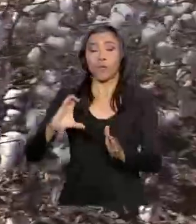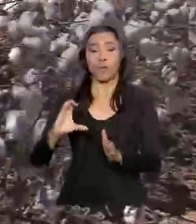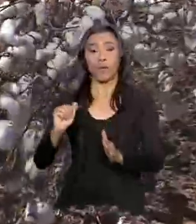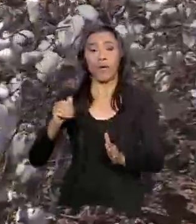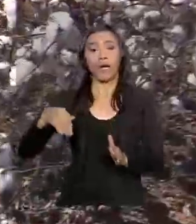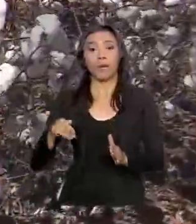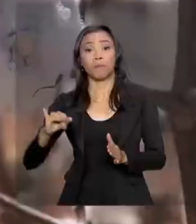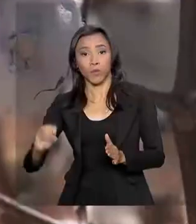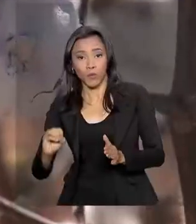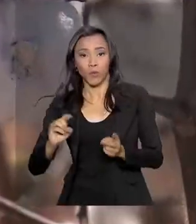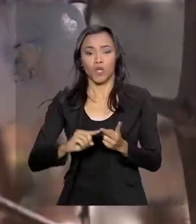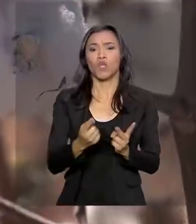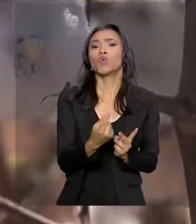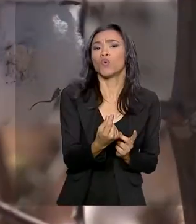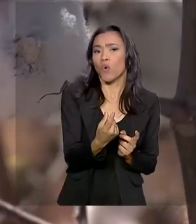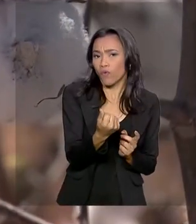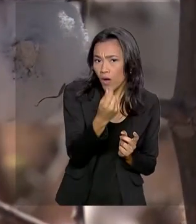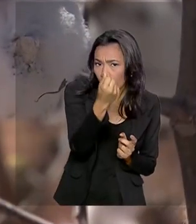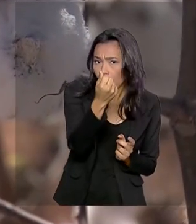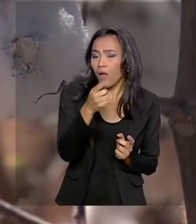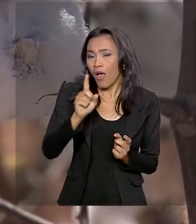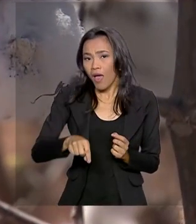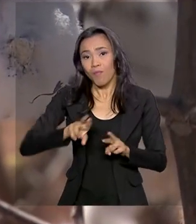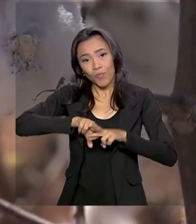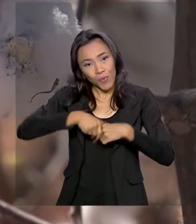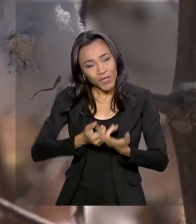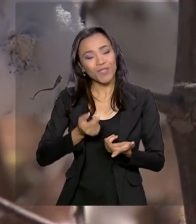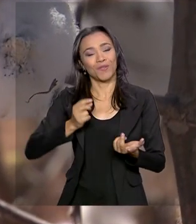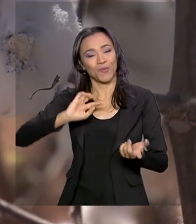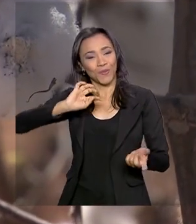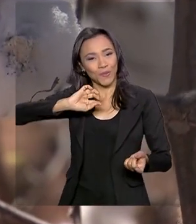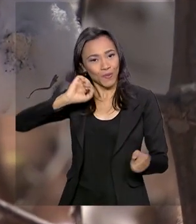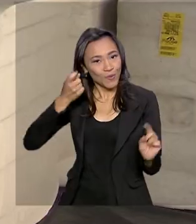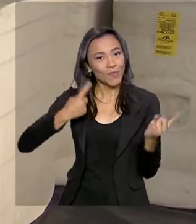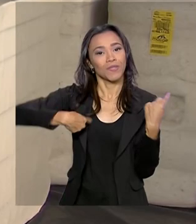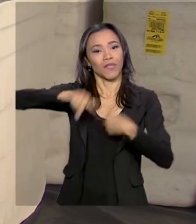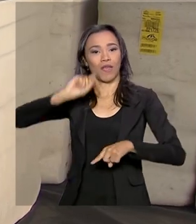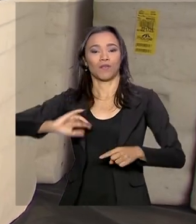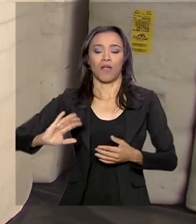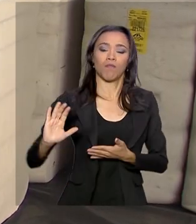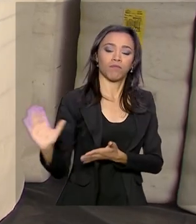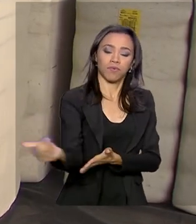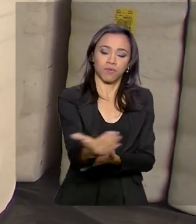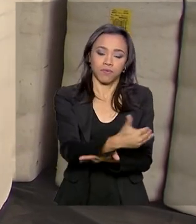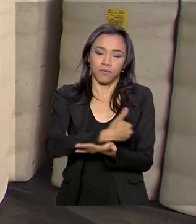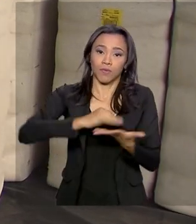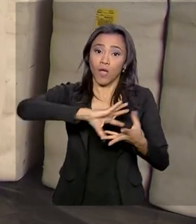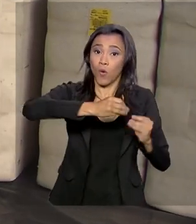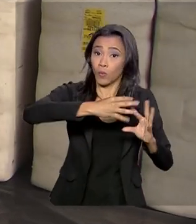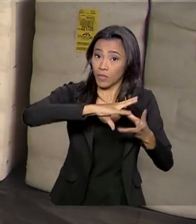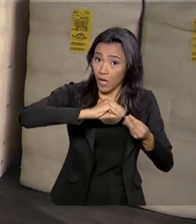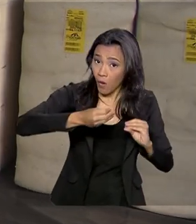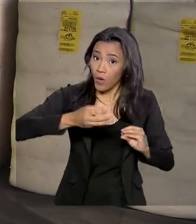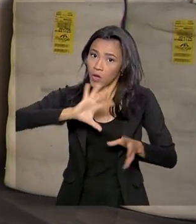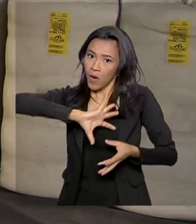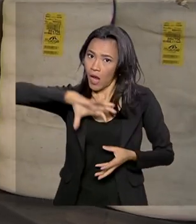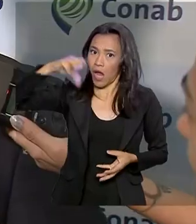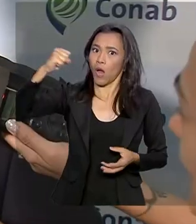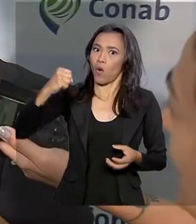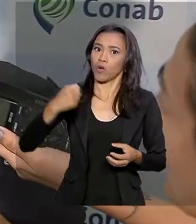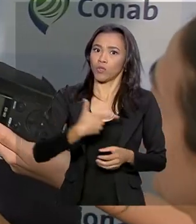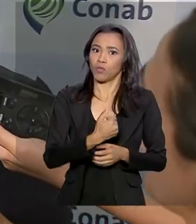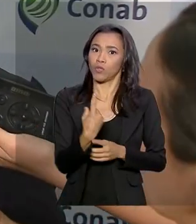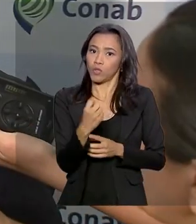evolução dos preços estão entre os motivos para o sucesso na colheita de algodão e o recorde na safra 2018-2019.